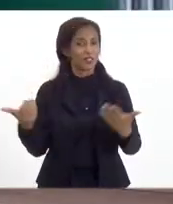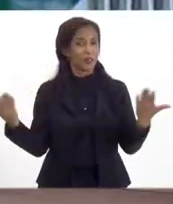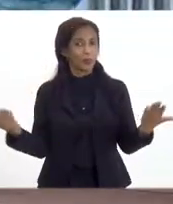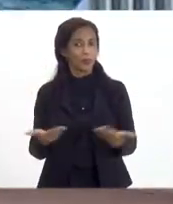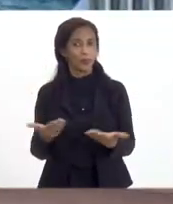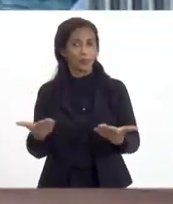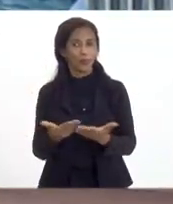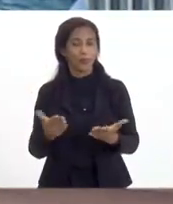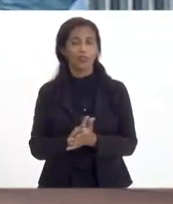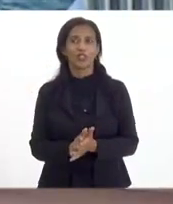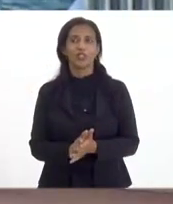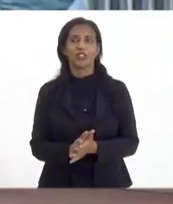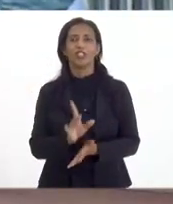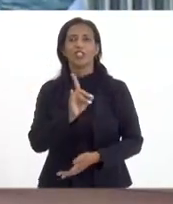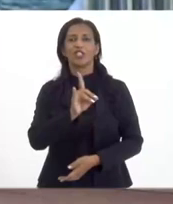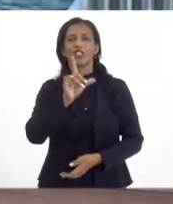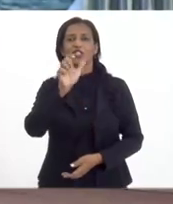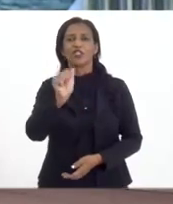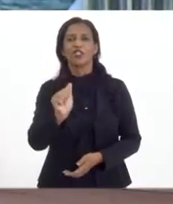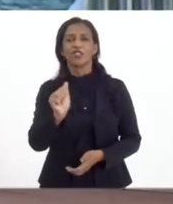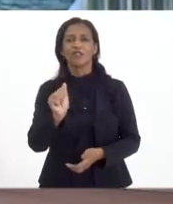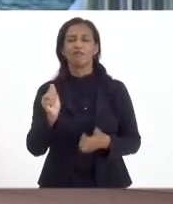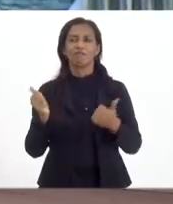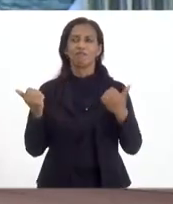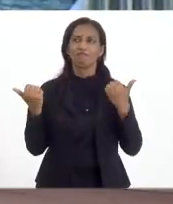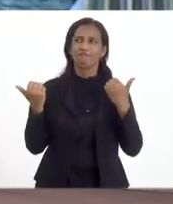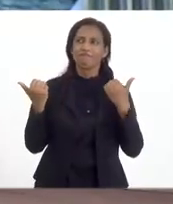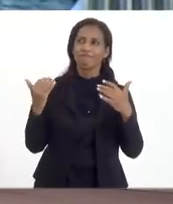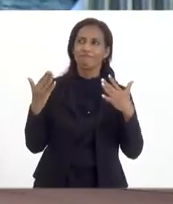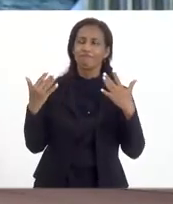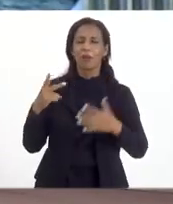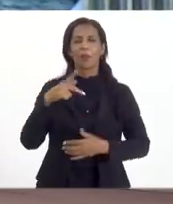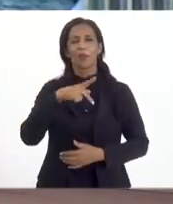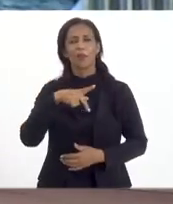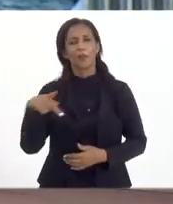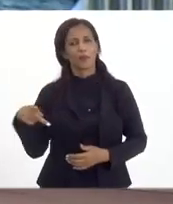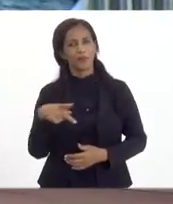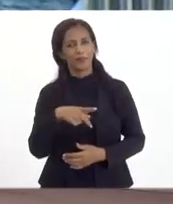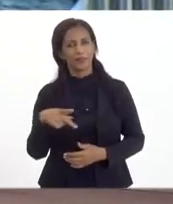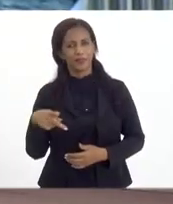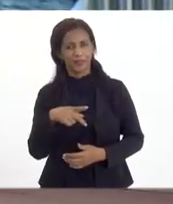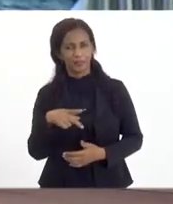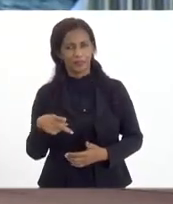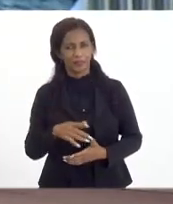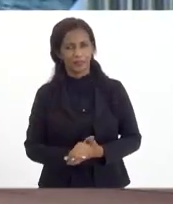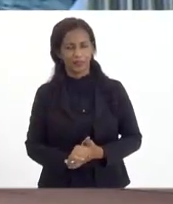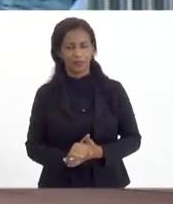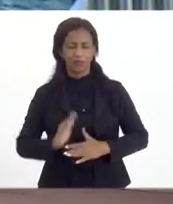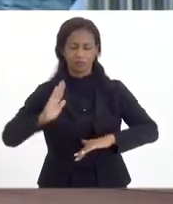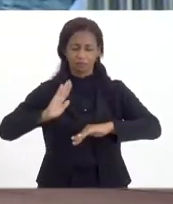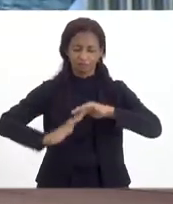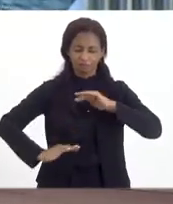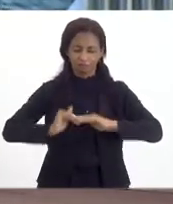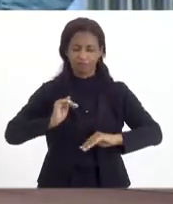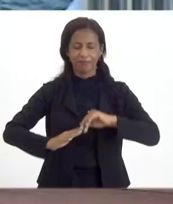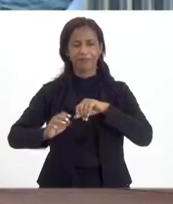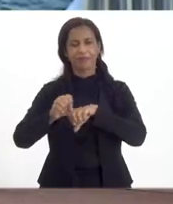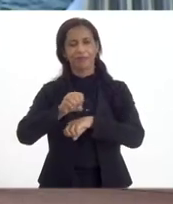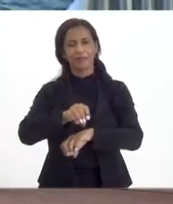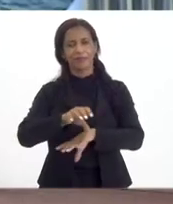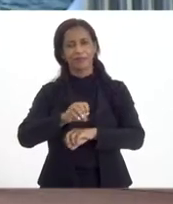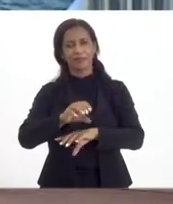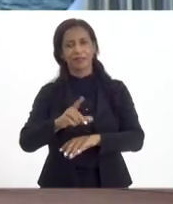hoje, que é o dia, que a gente comemora o dia do professor, da professora, dos profissionais de educação,